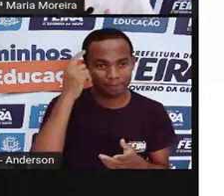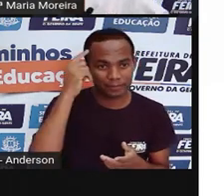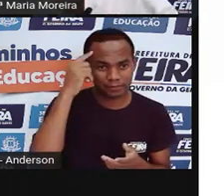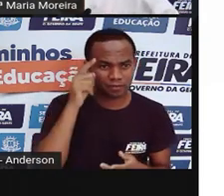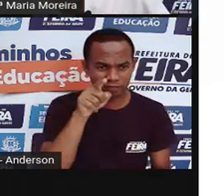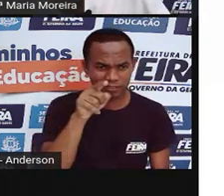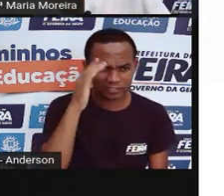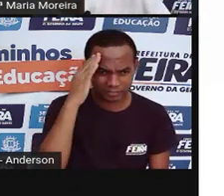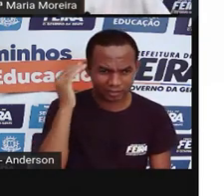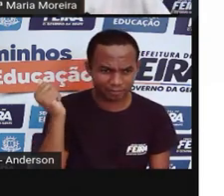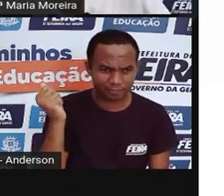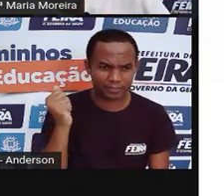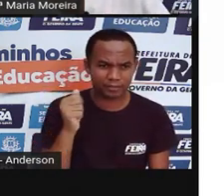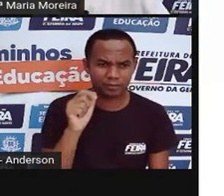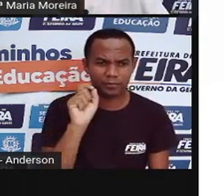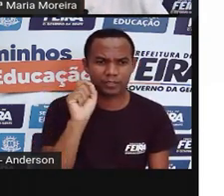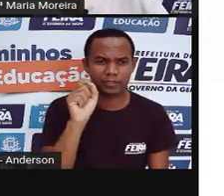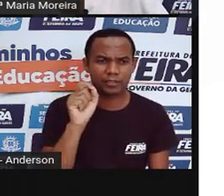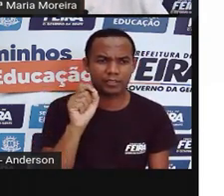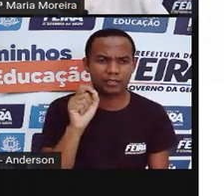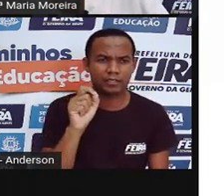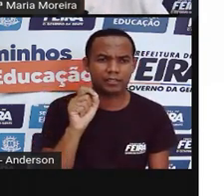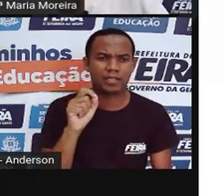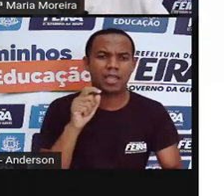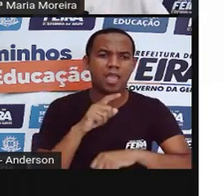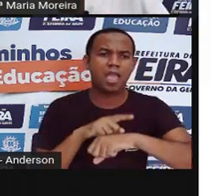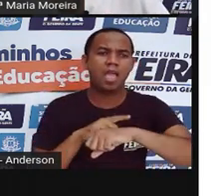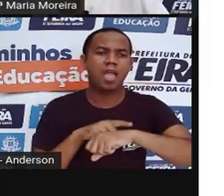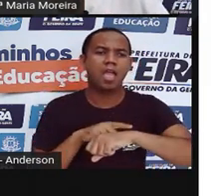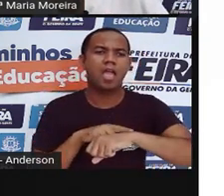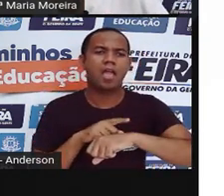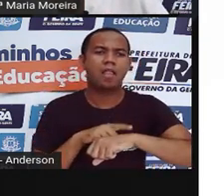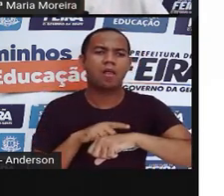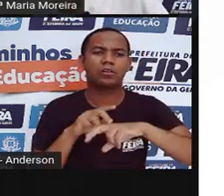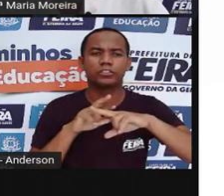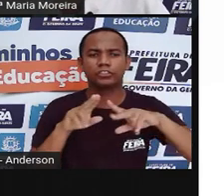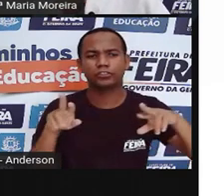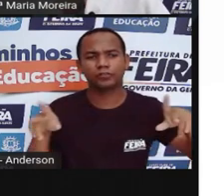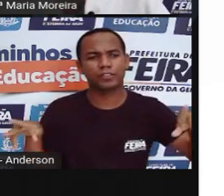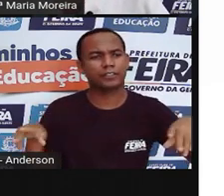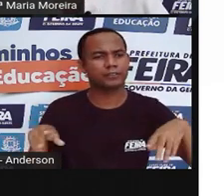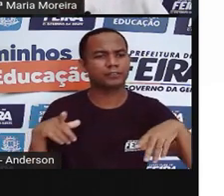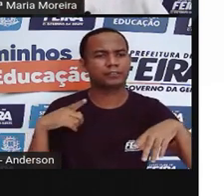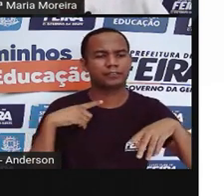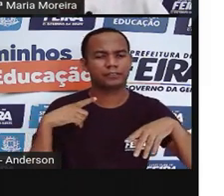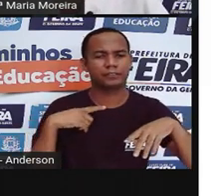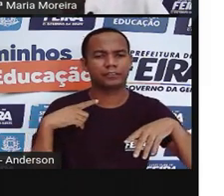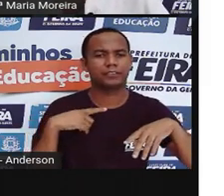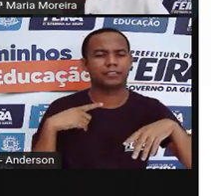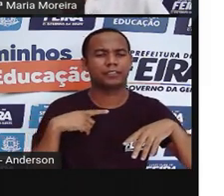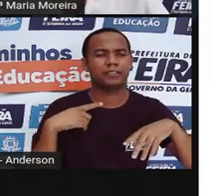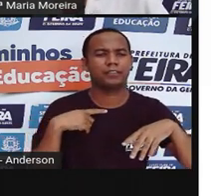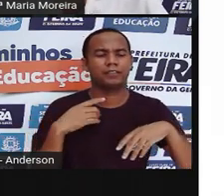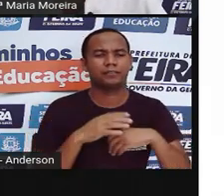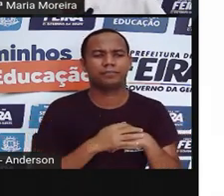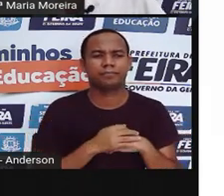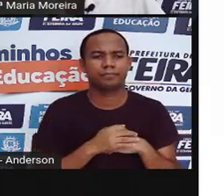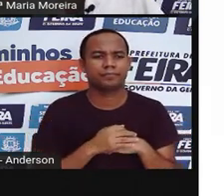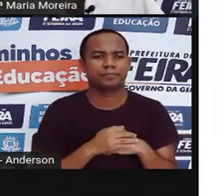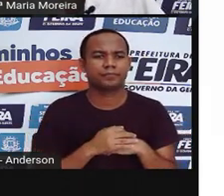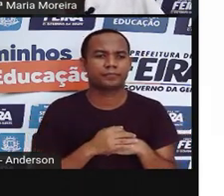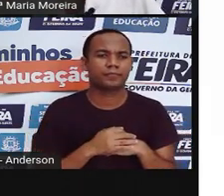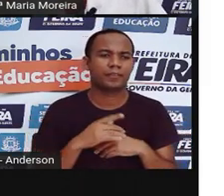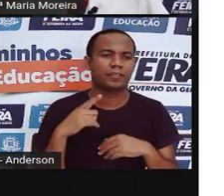você sabe, você sabe os tipos de relógio? Você sabe, existem vários tipos de relógio, tá?